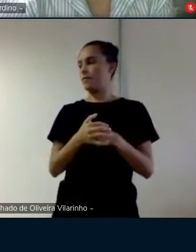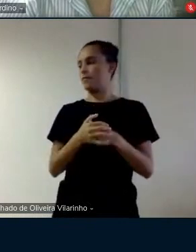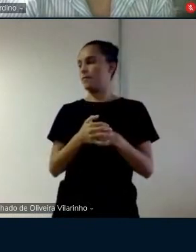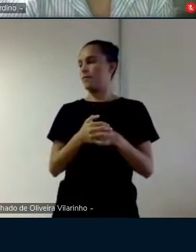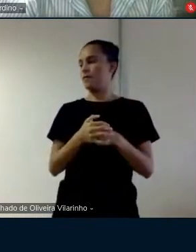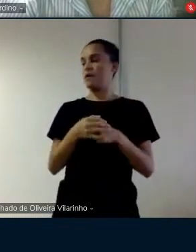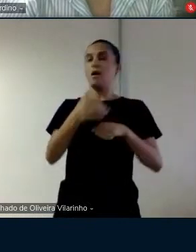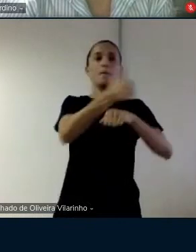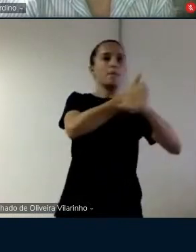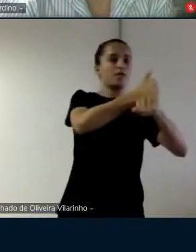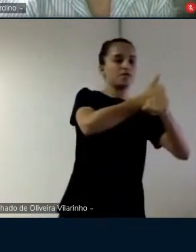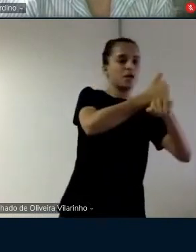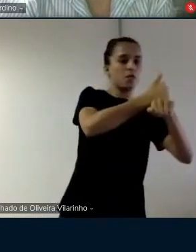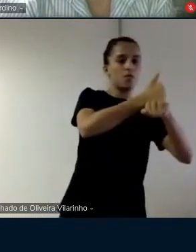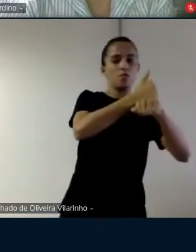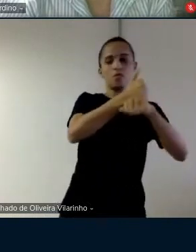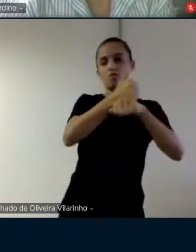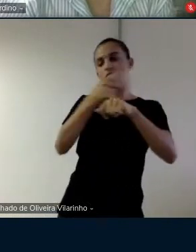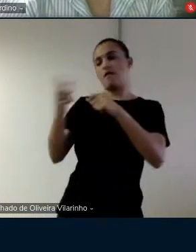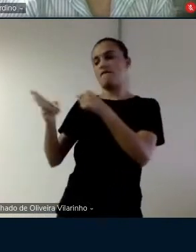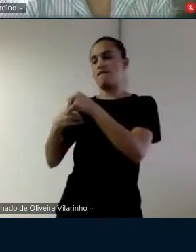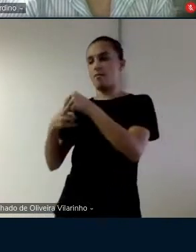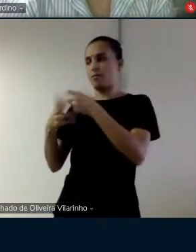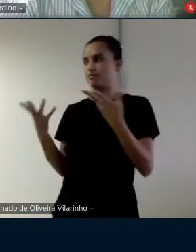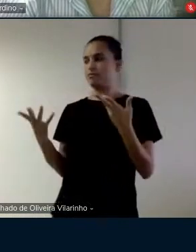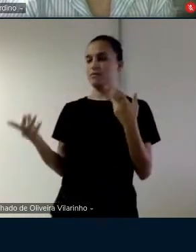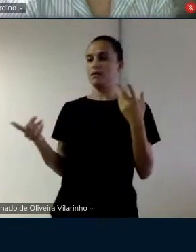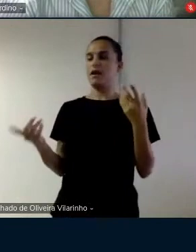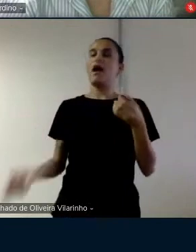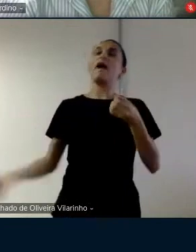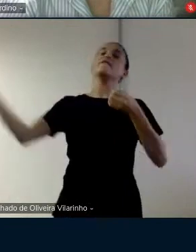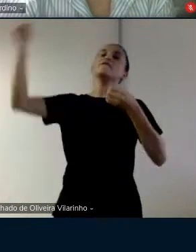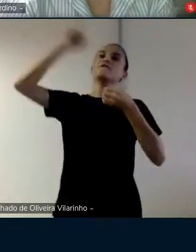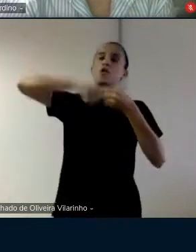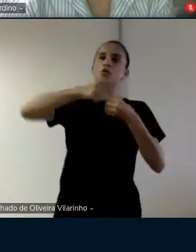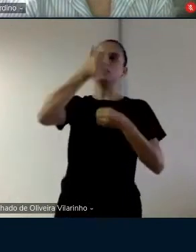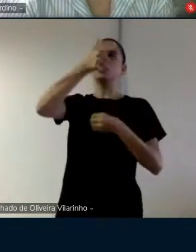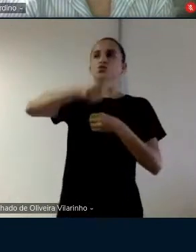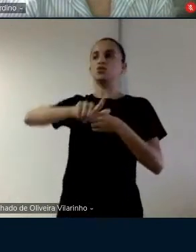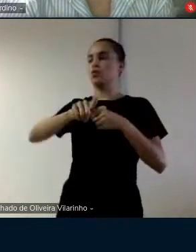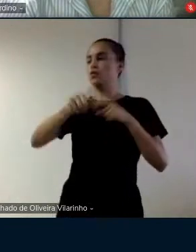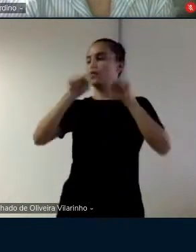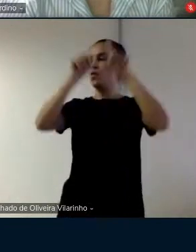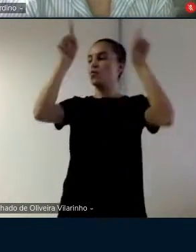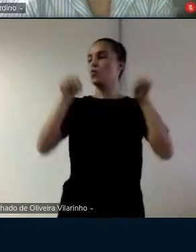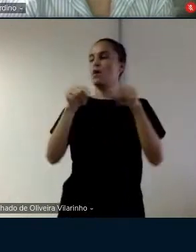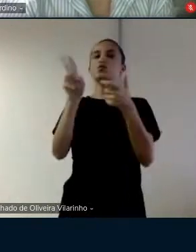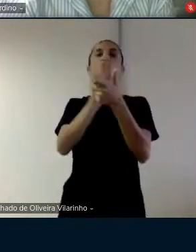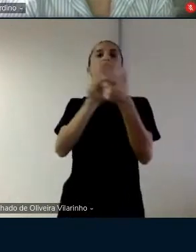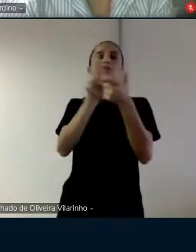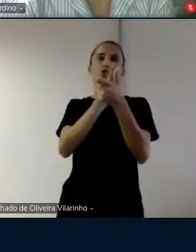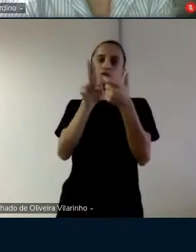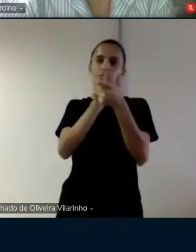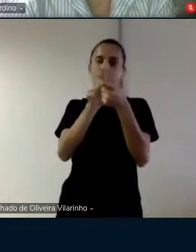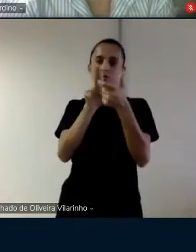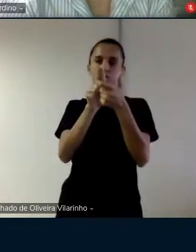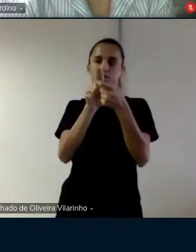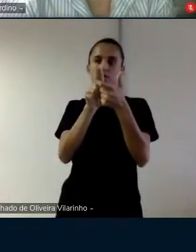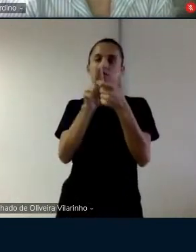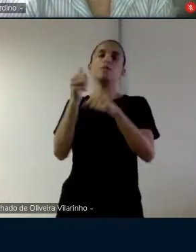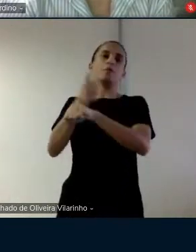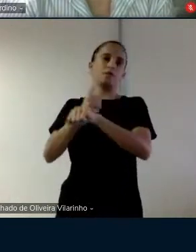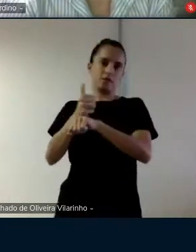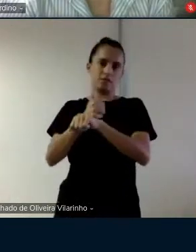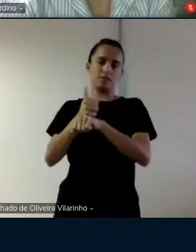profissões de verbos daí você volta pro quadro de substantivos e